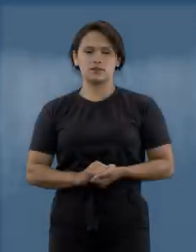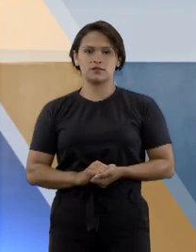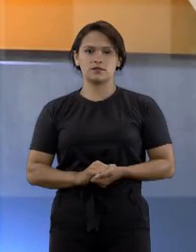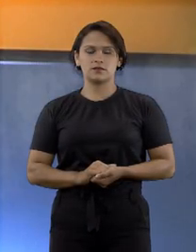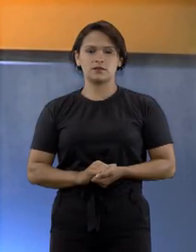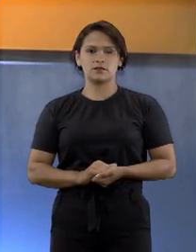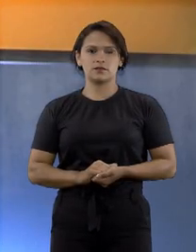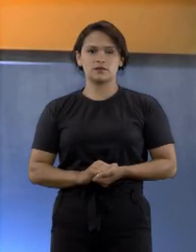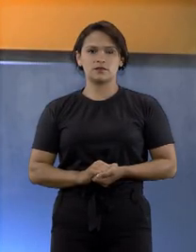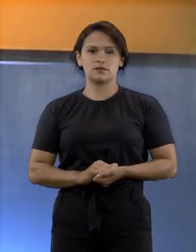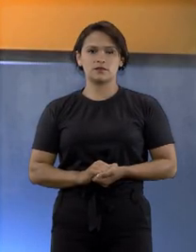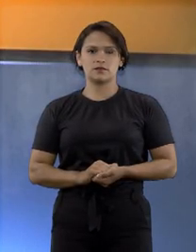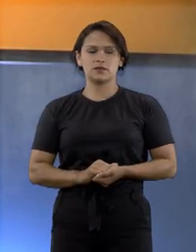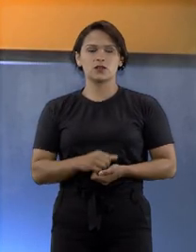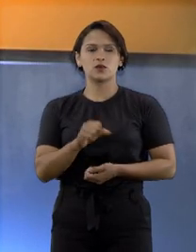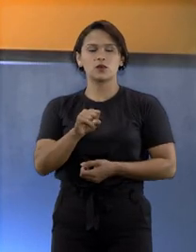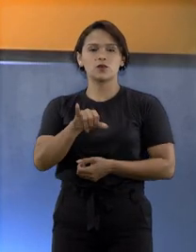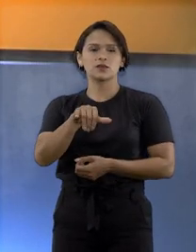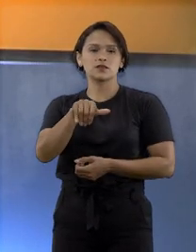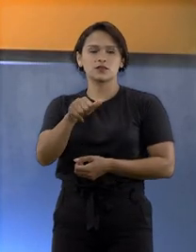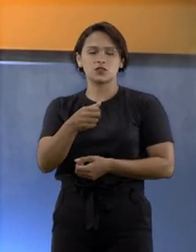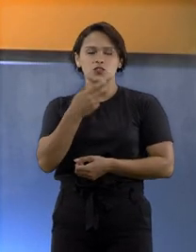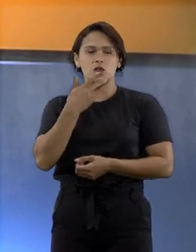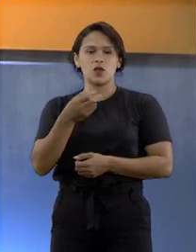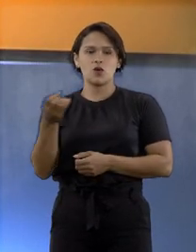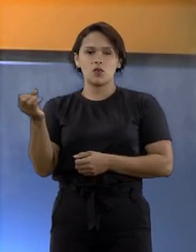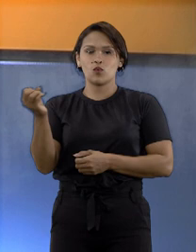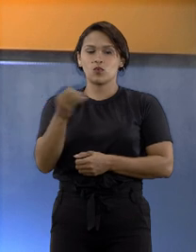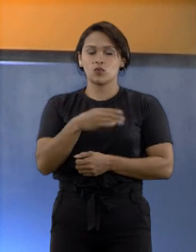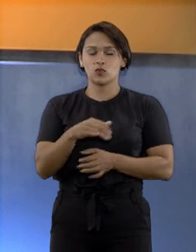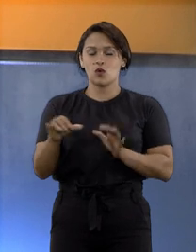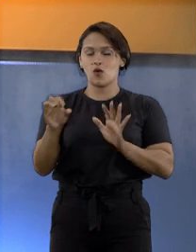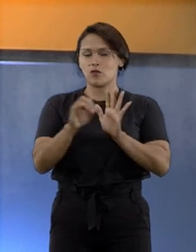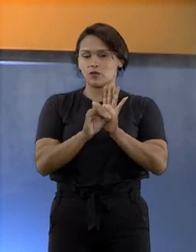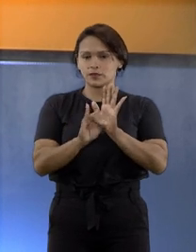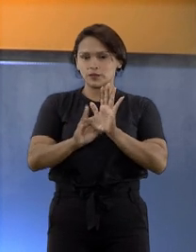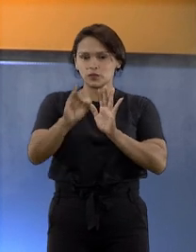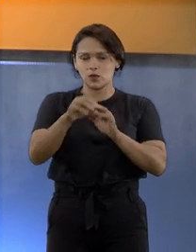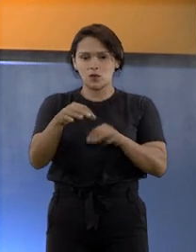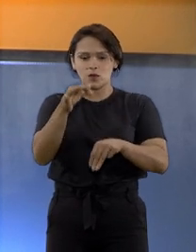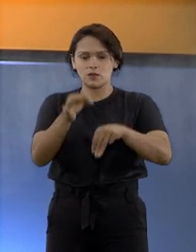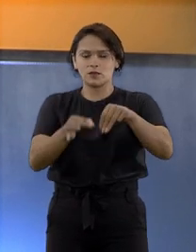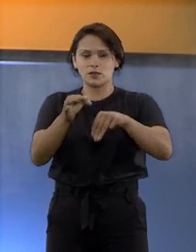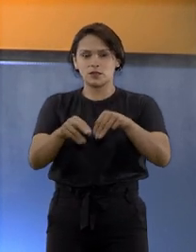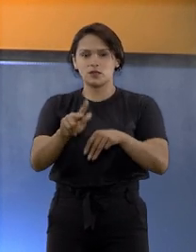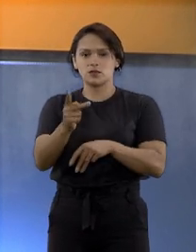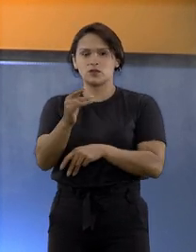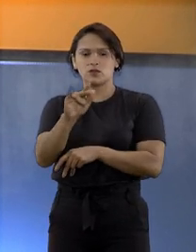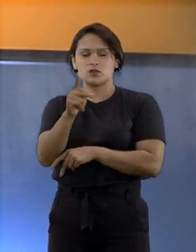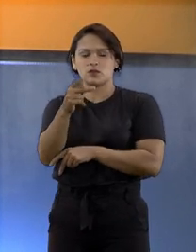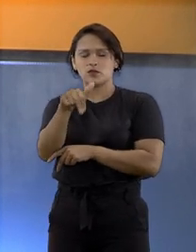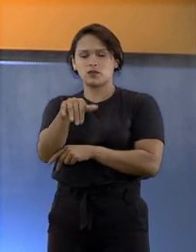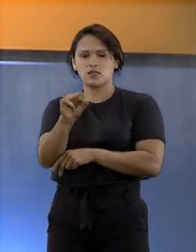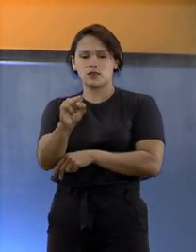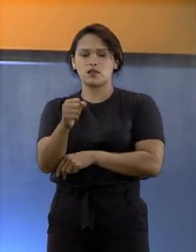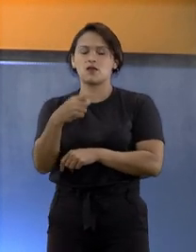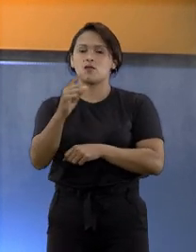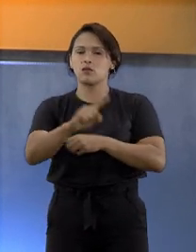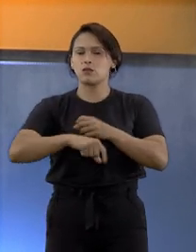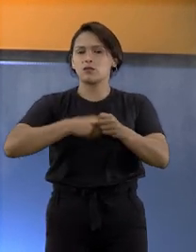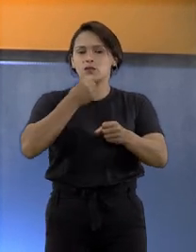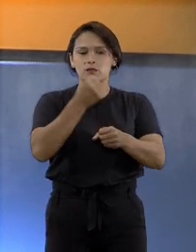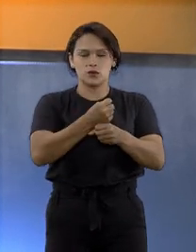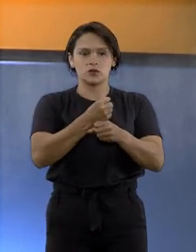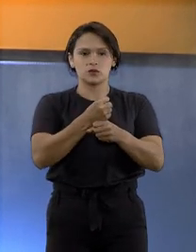O STJ tem um novo ouvidor. O ministro Sérgio Coquina ocupará o cargo pelo próximo ano. Vamos